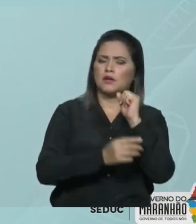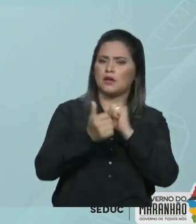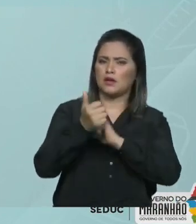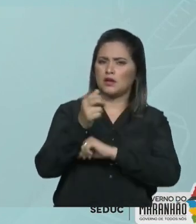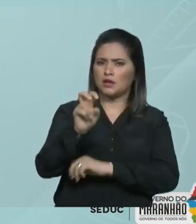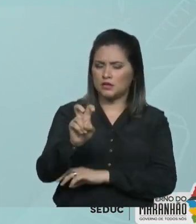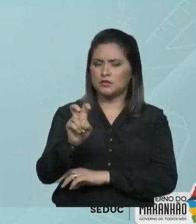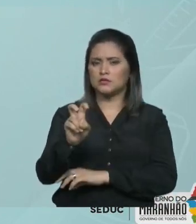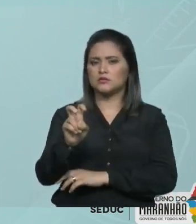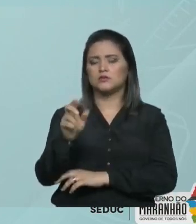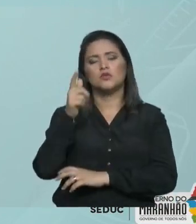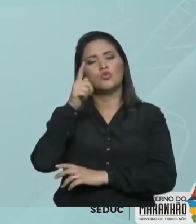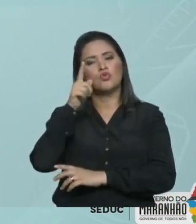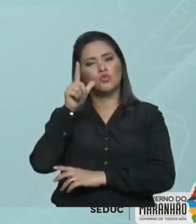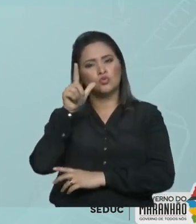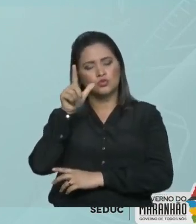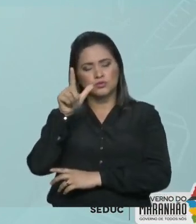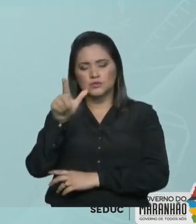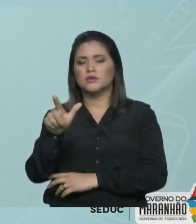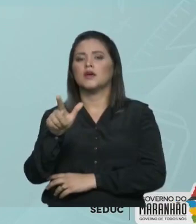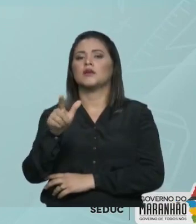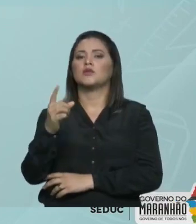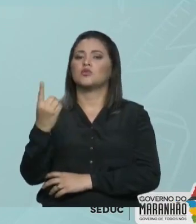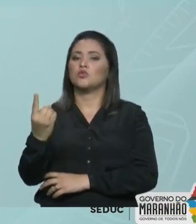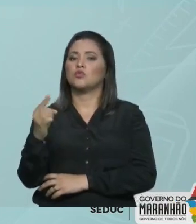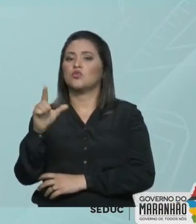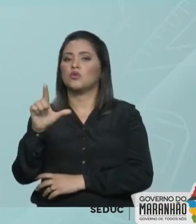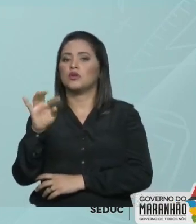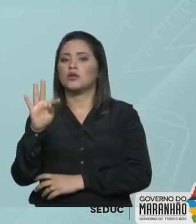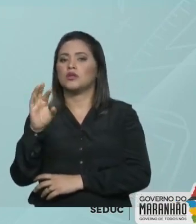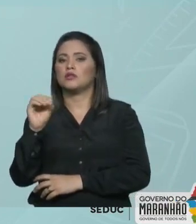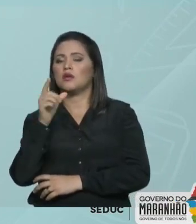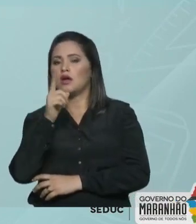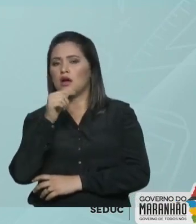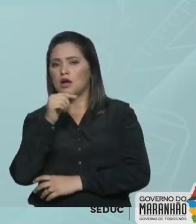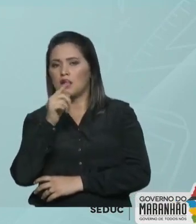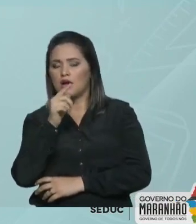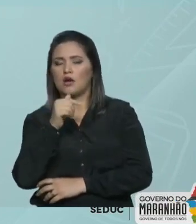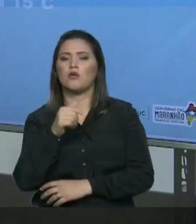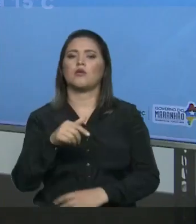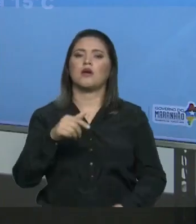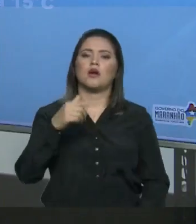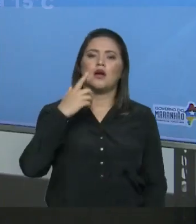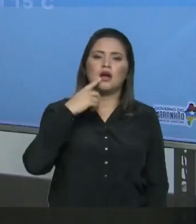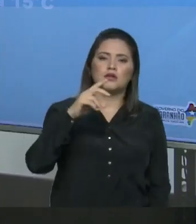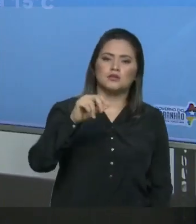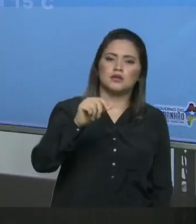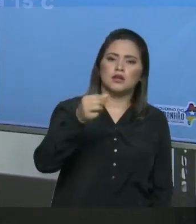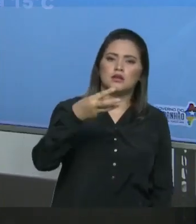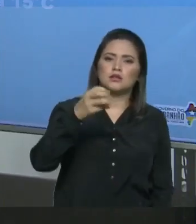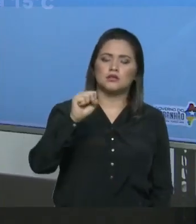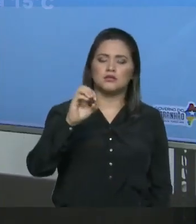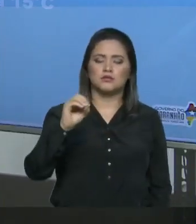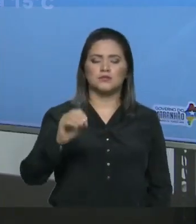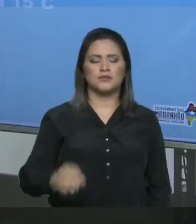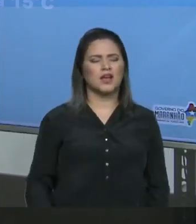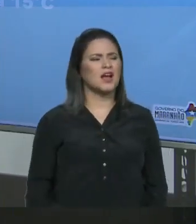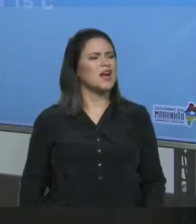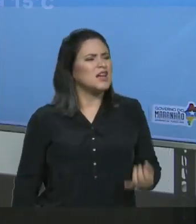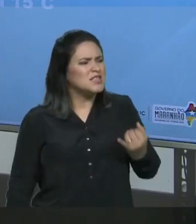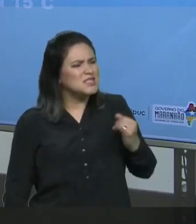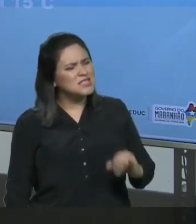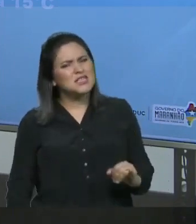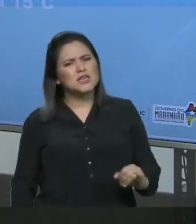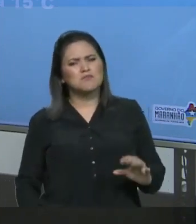Eu consigo dissolver No máximo 380 Professor Se eu colocar 400 gramas de sal de cozinha O que vai acontecer Professor Se